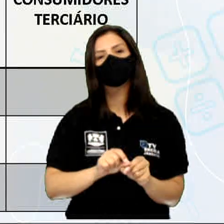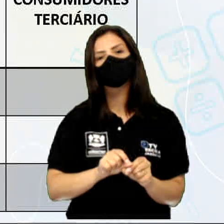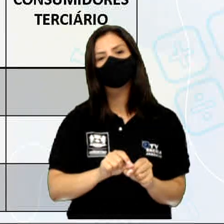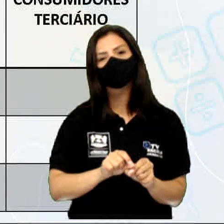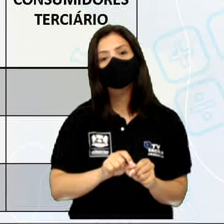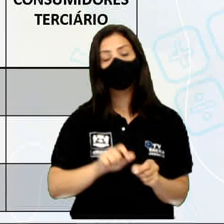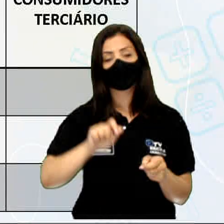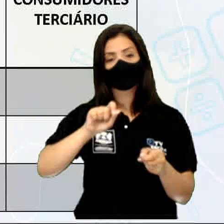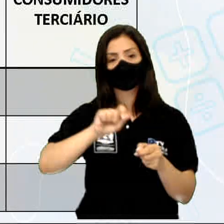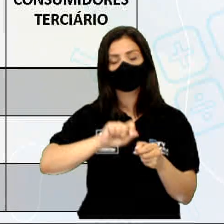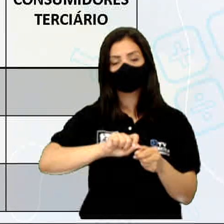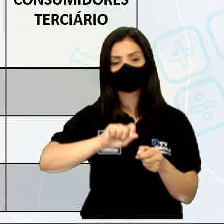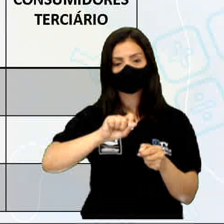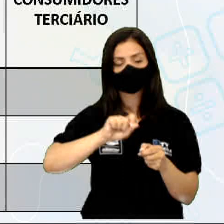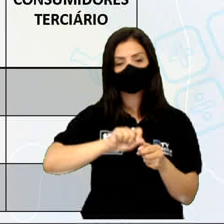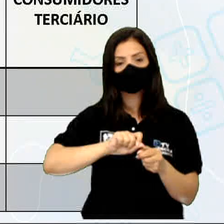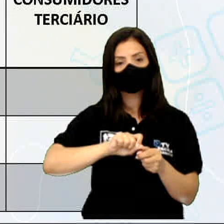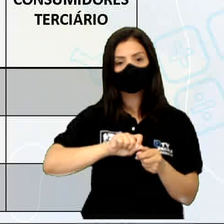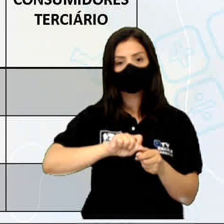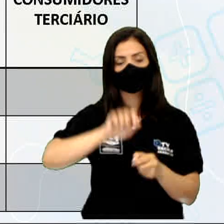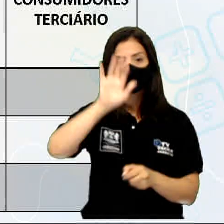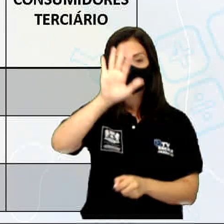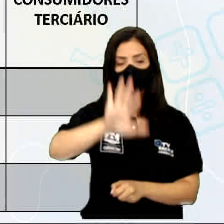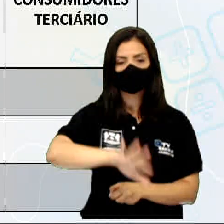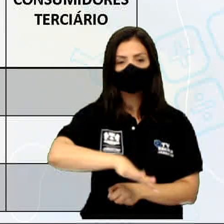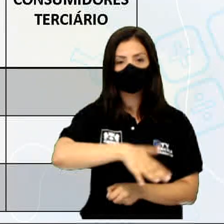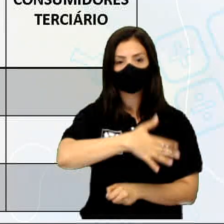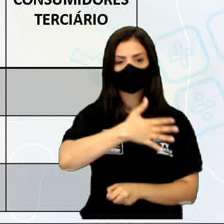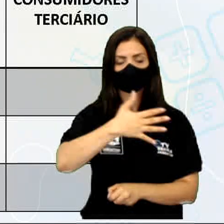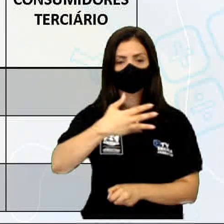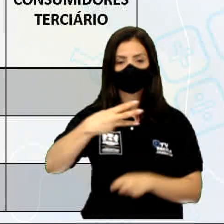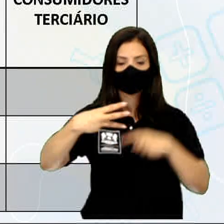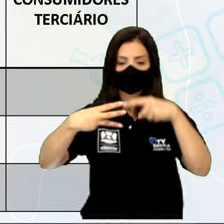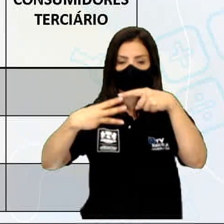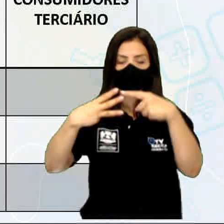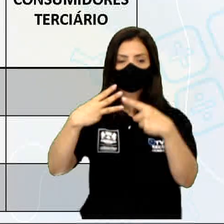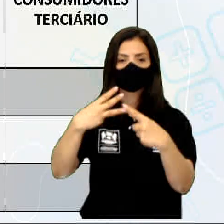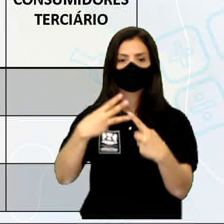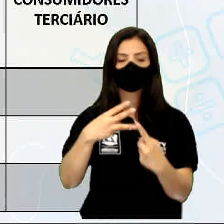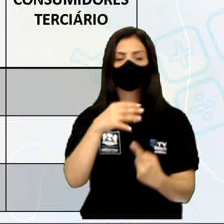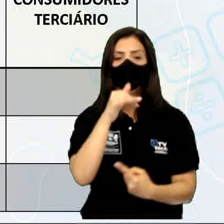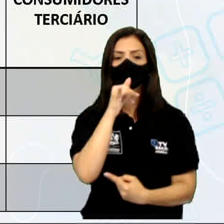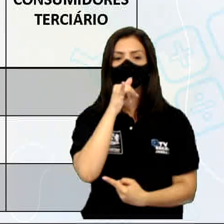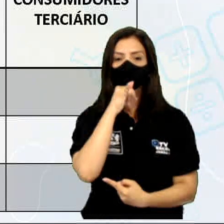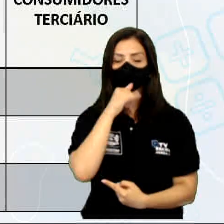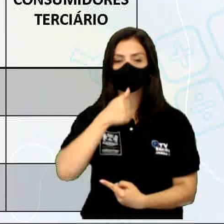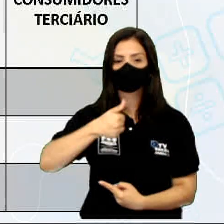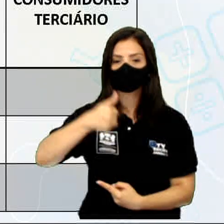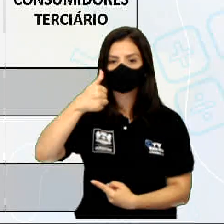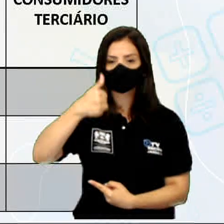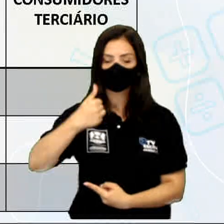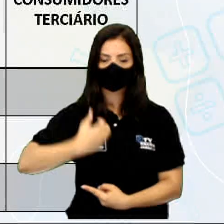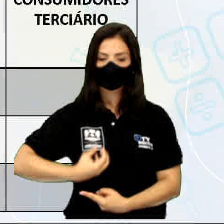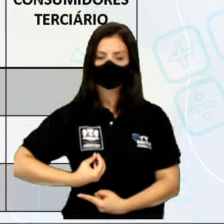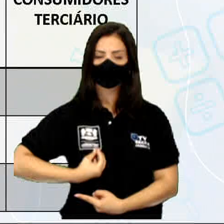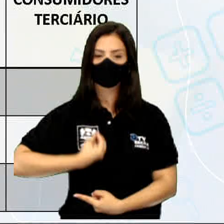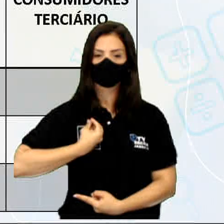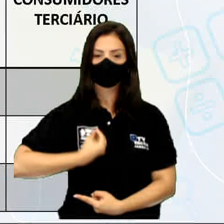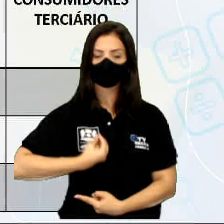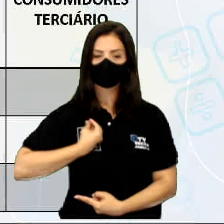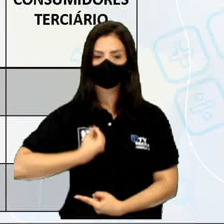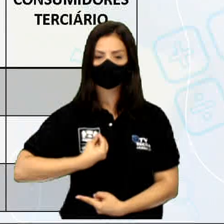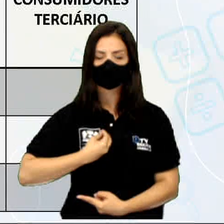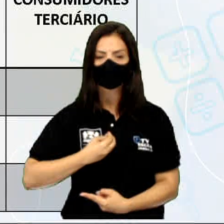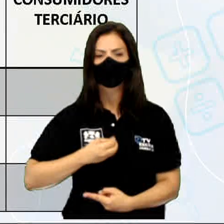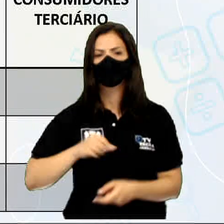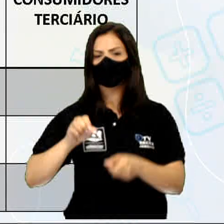construir uma tabela com três exemplos de seres produtores. Você vai colocar